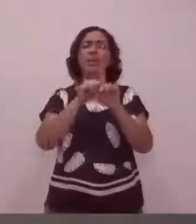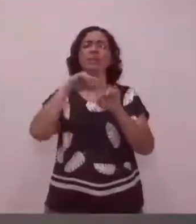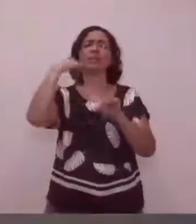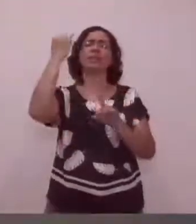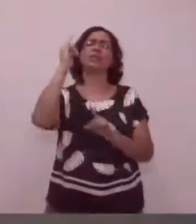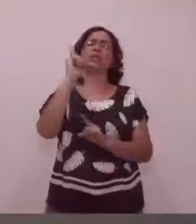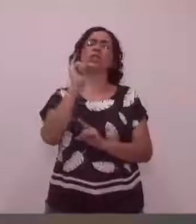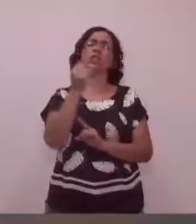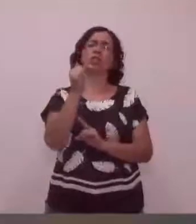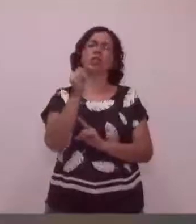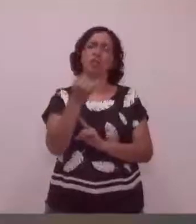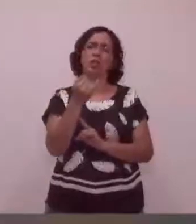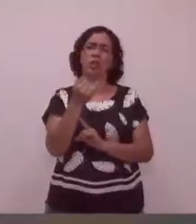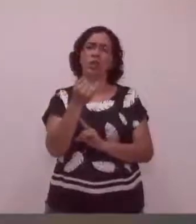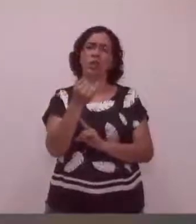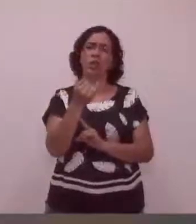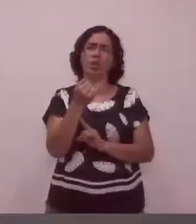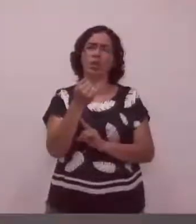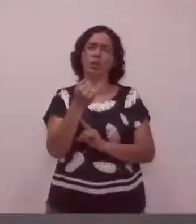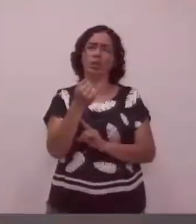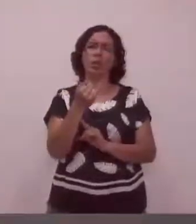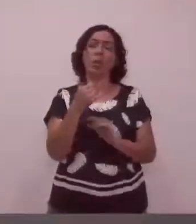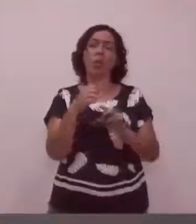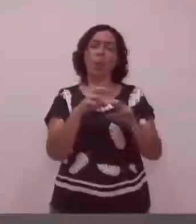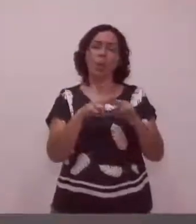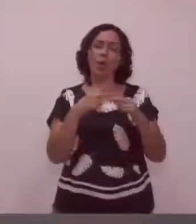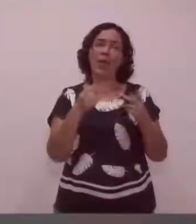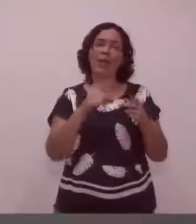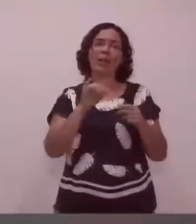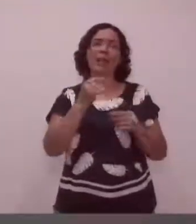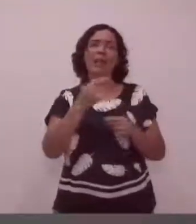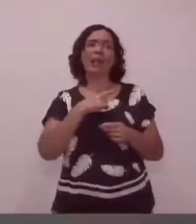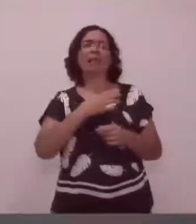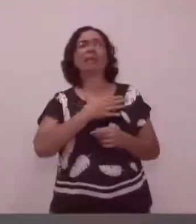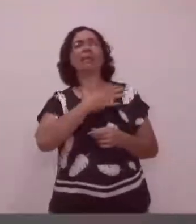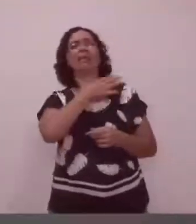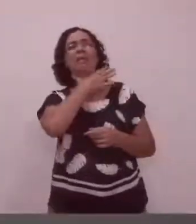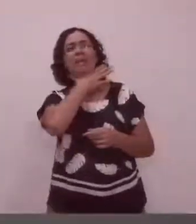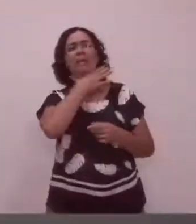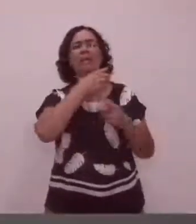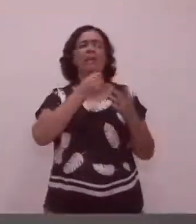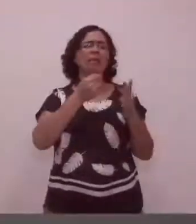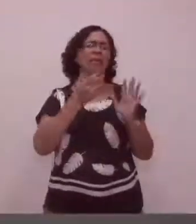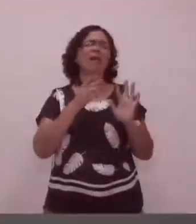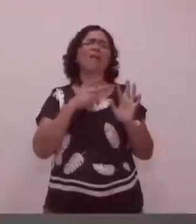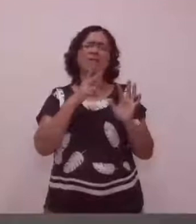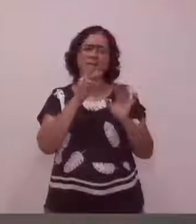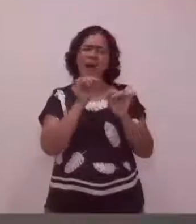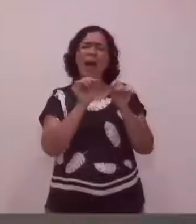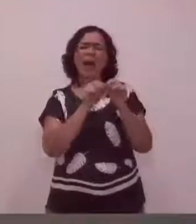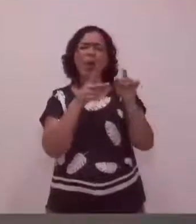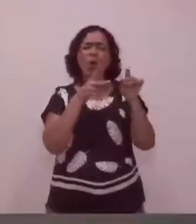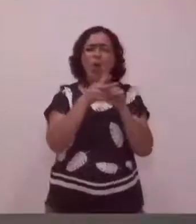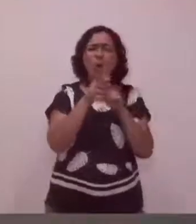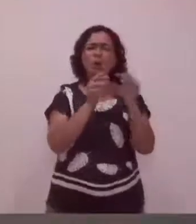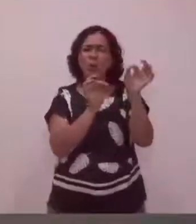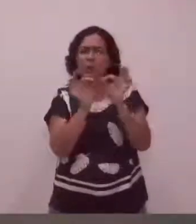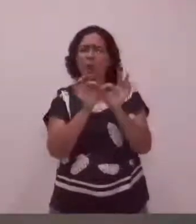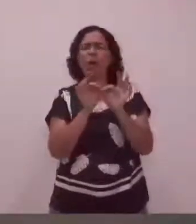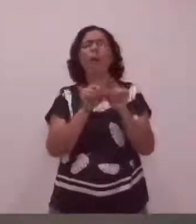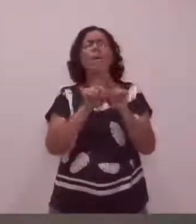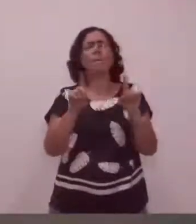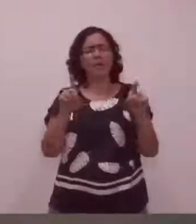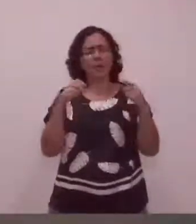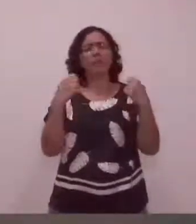janeiro. Se o problema era orçamentário ou dinheiro, sei, Executivo, se ajeita, faça alguma coisa, mas